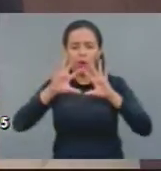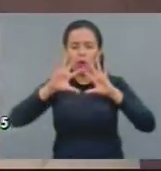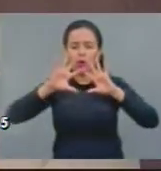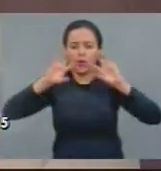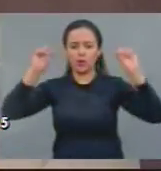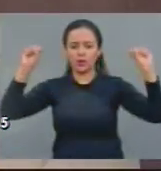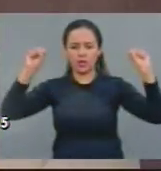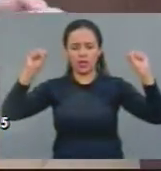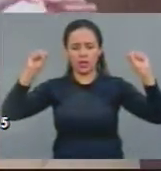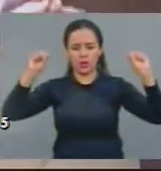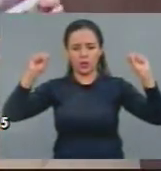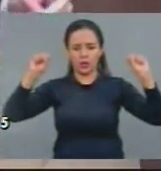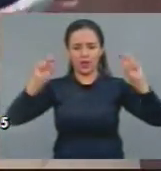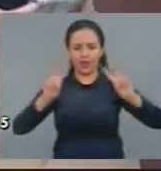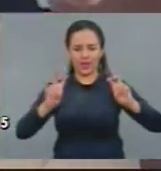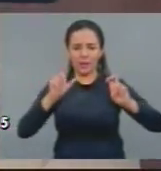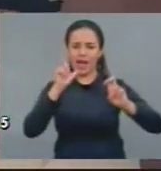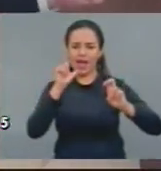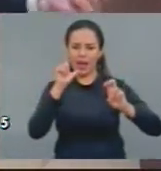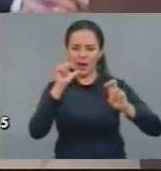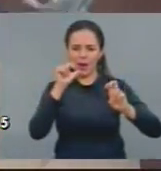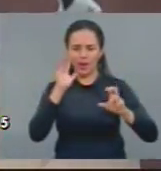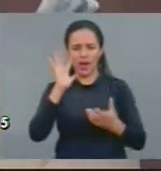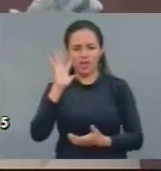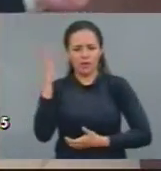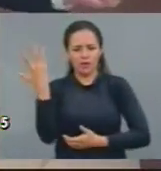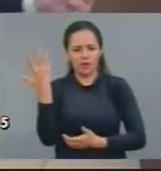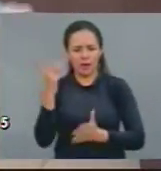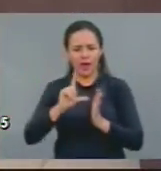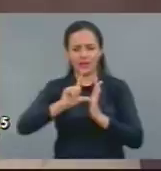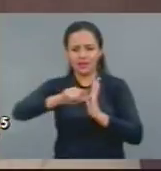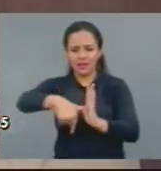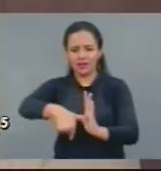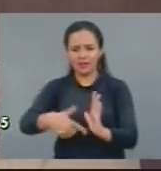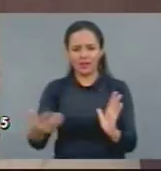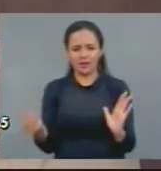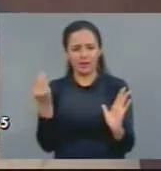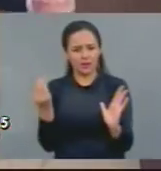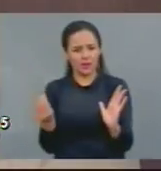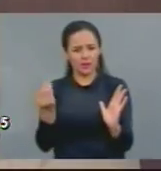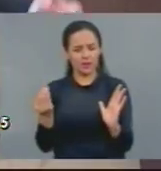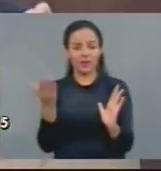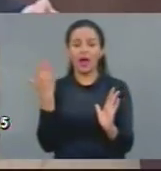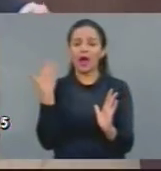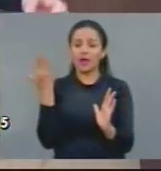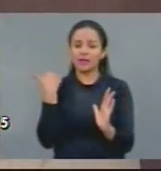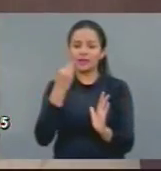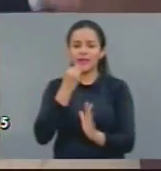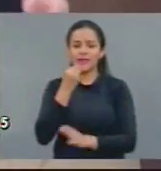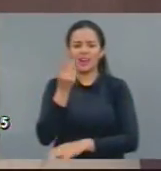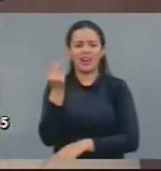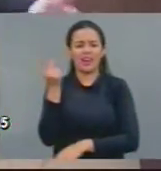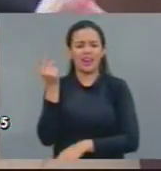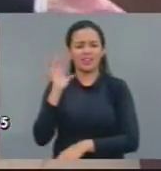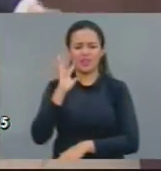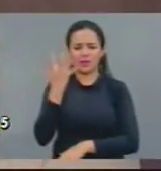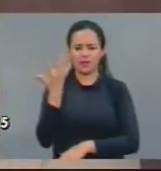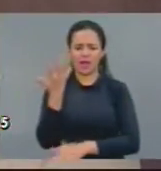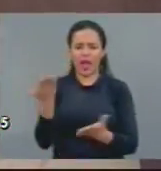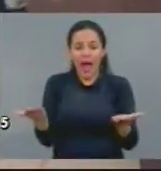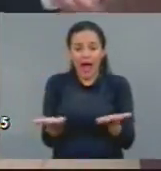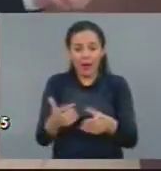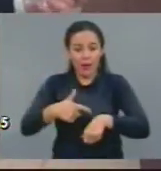Hídricos resolveu tomar uma atitude que deveria ter tomado há muito tempo, não só em relação a essa força-tarefa, mas não fazer